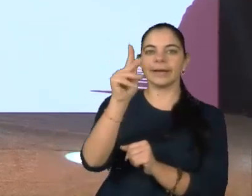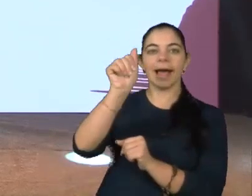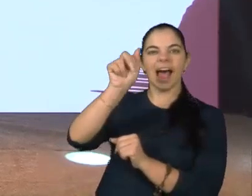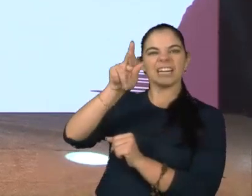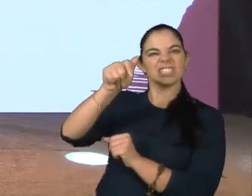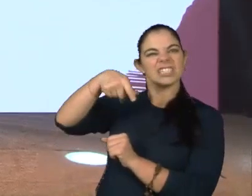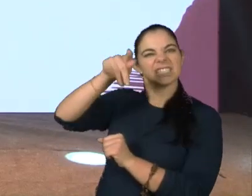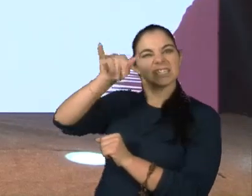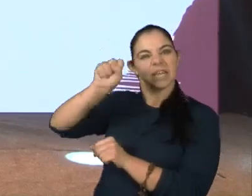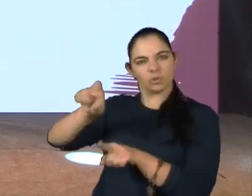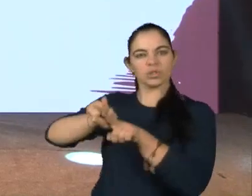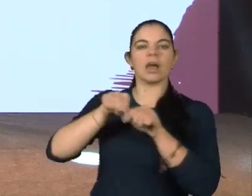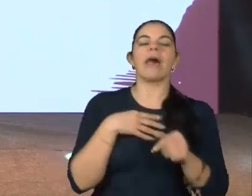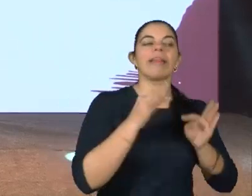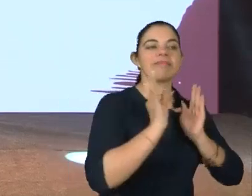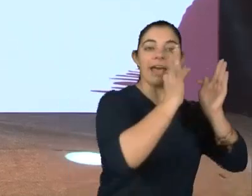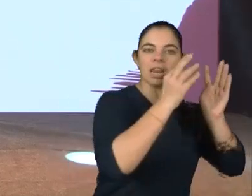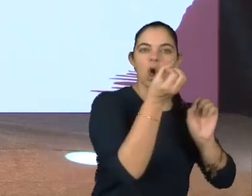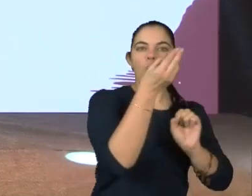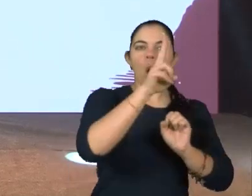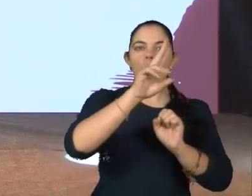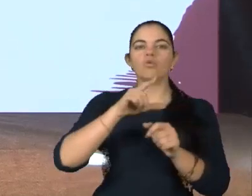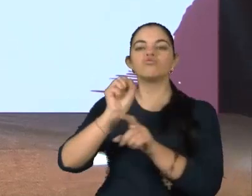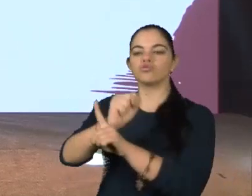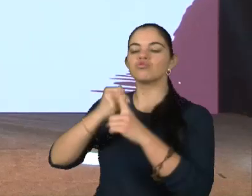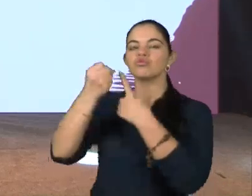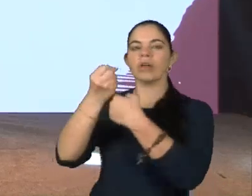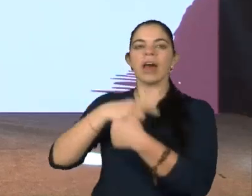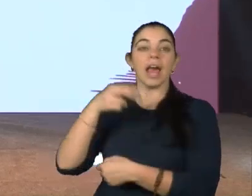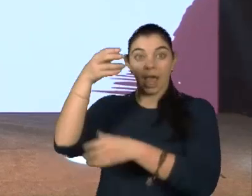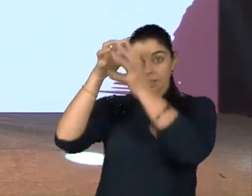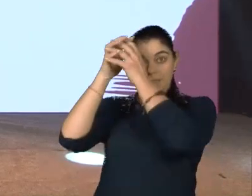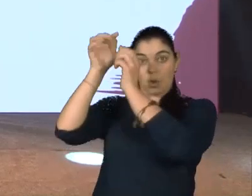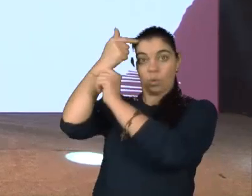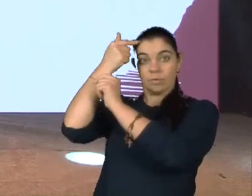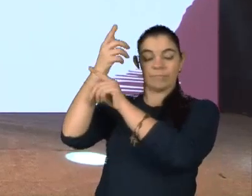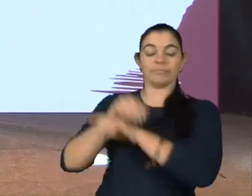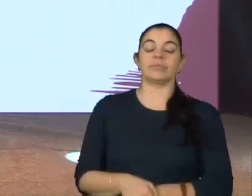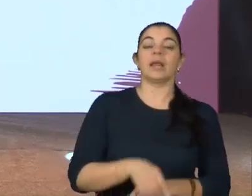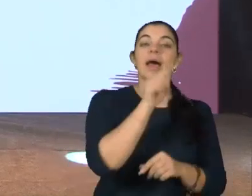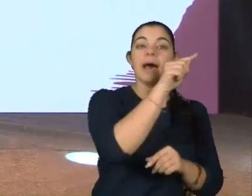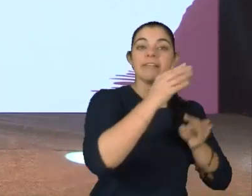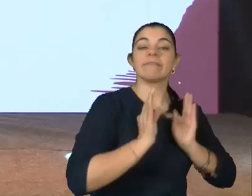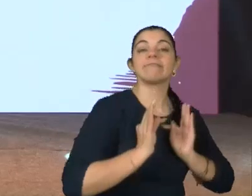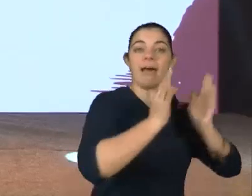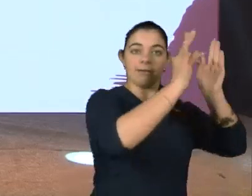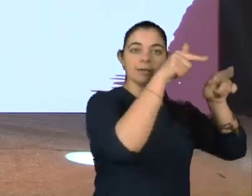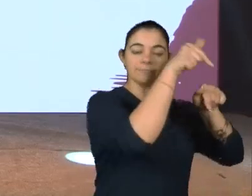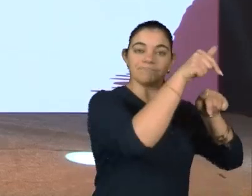habilidades técnicas, e soft skills, habilidades não técnicas. As hard skills, as habilidades